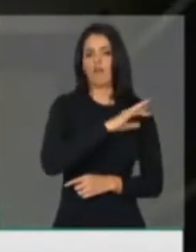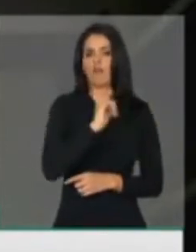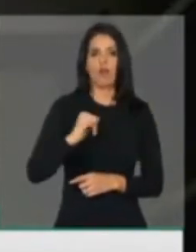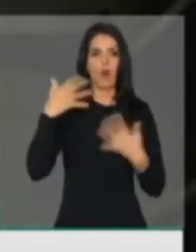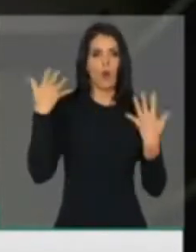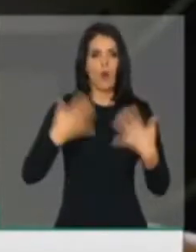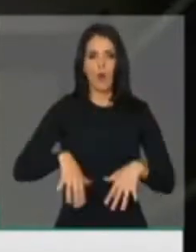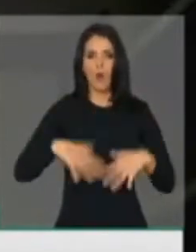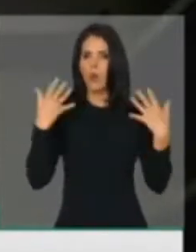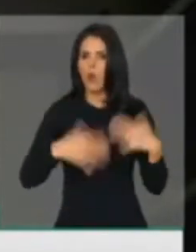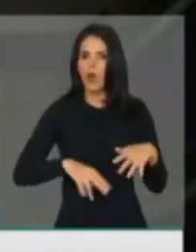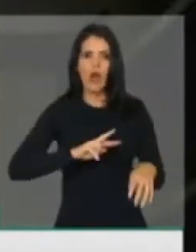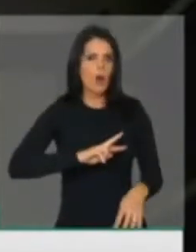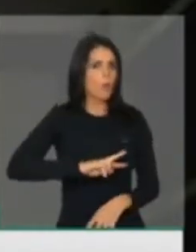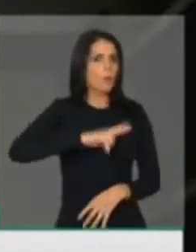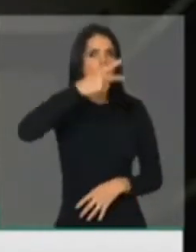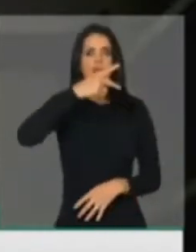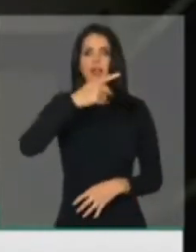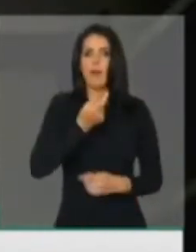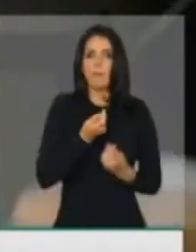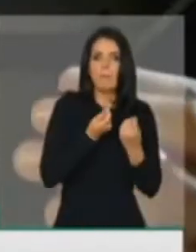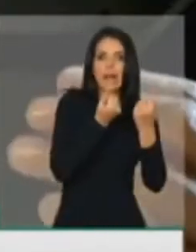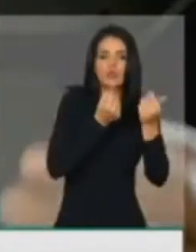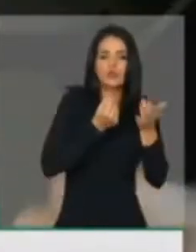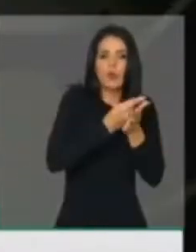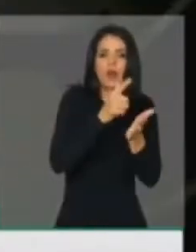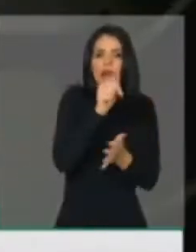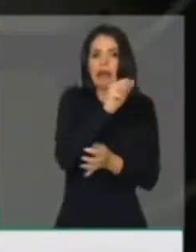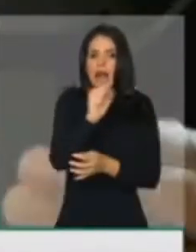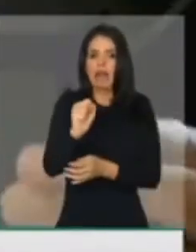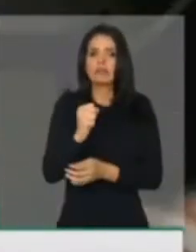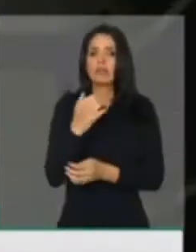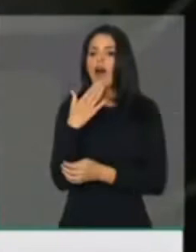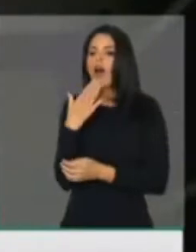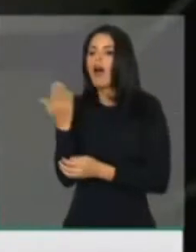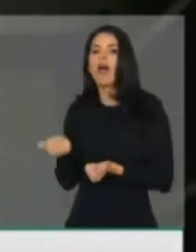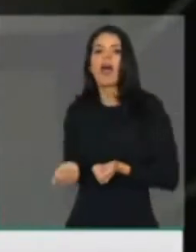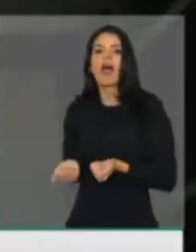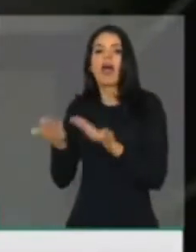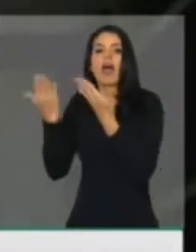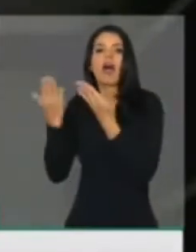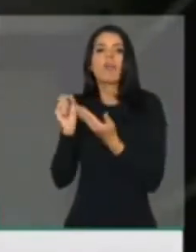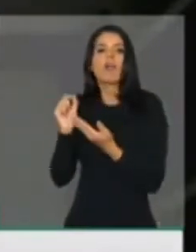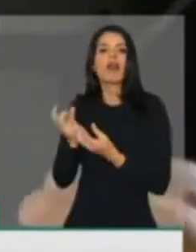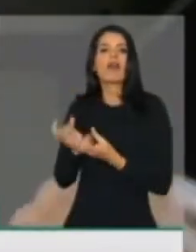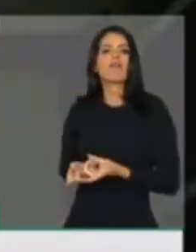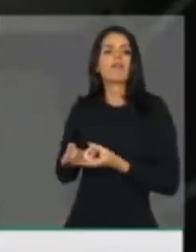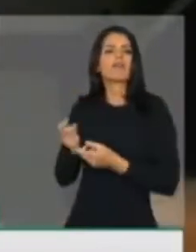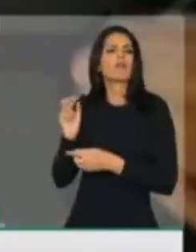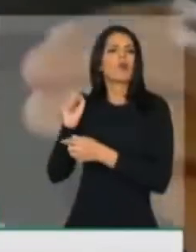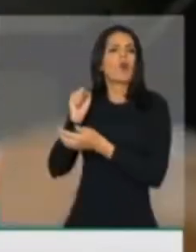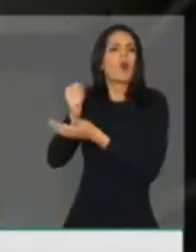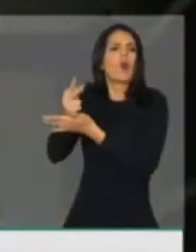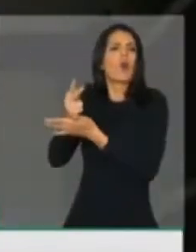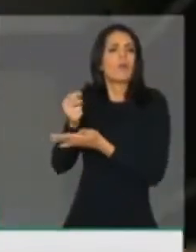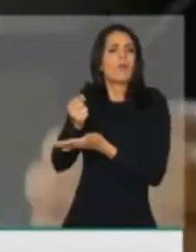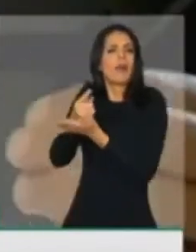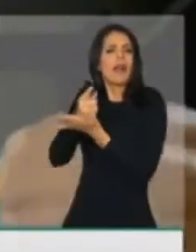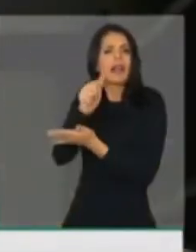violentamente o preço do gás, para que favoreça a importação. E nós vamos